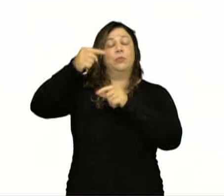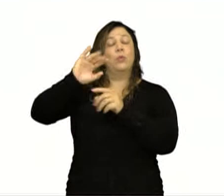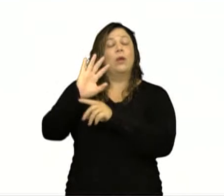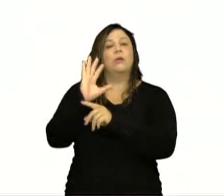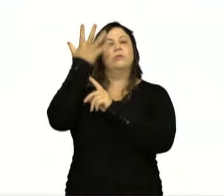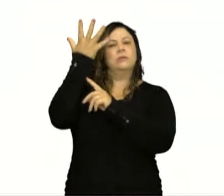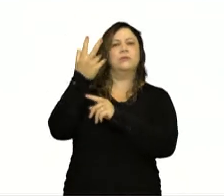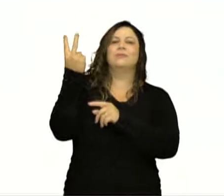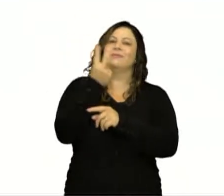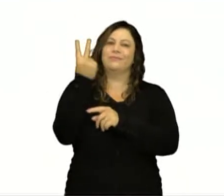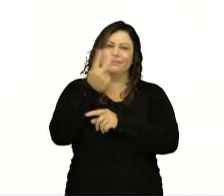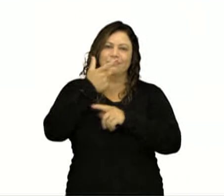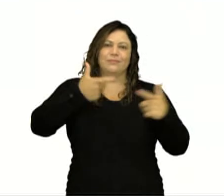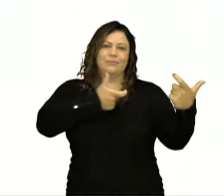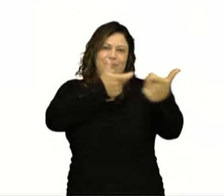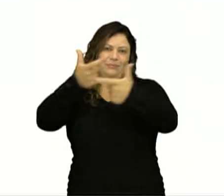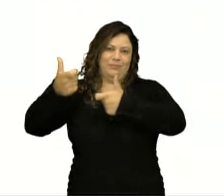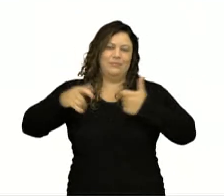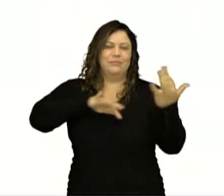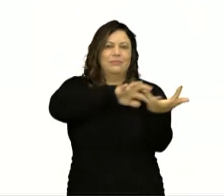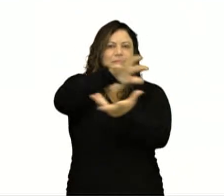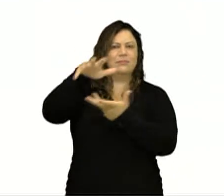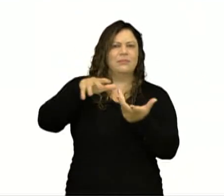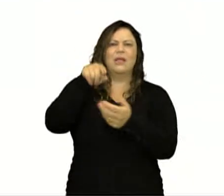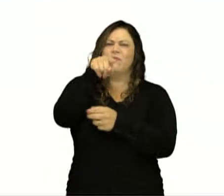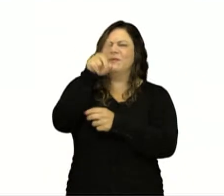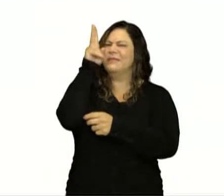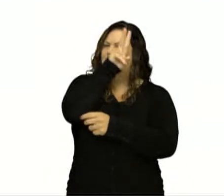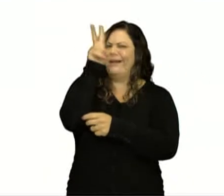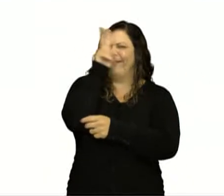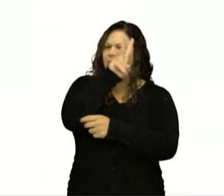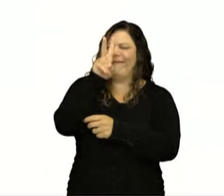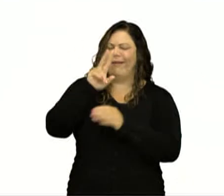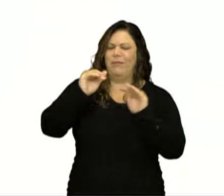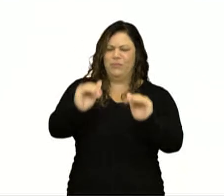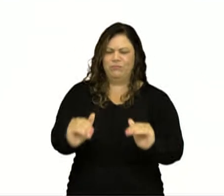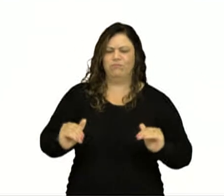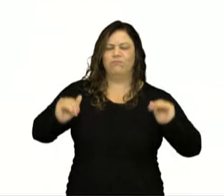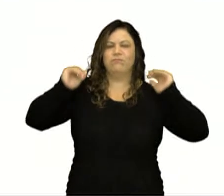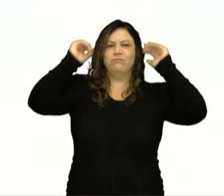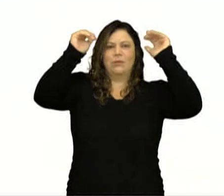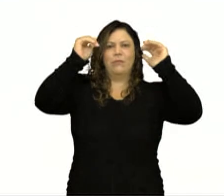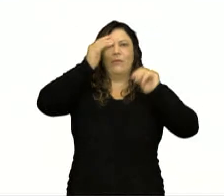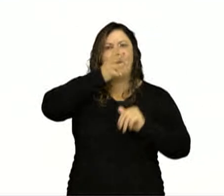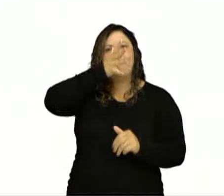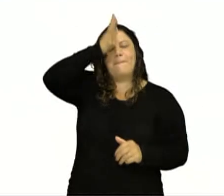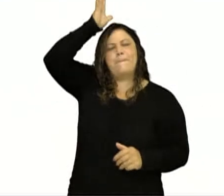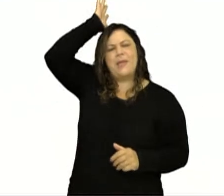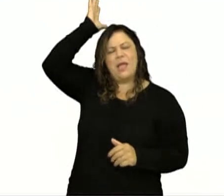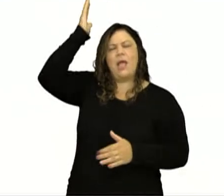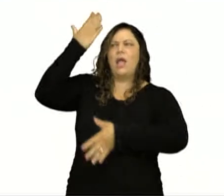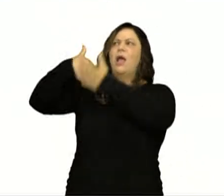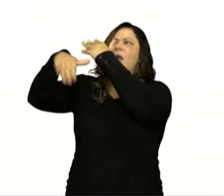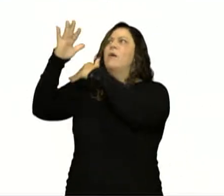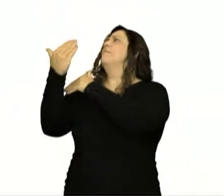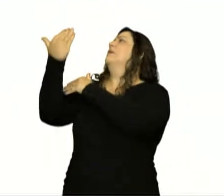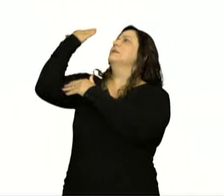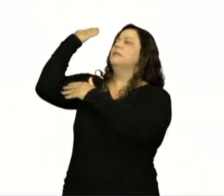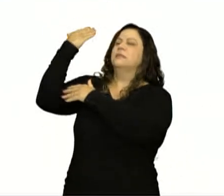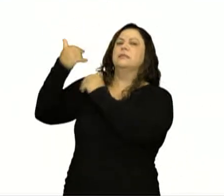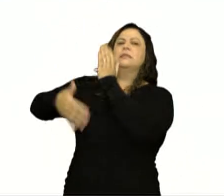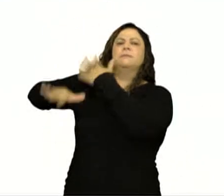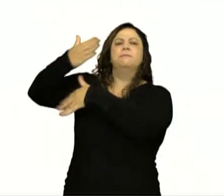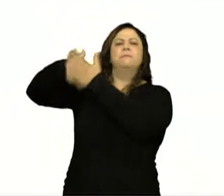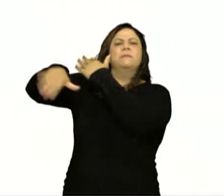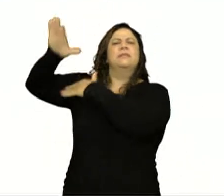Você lembra do momento da glória do Império Romano? Como será que os italianos se lembram desse seu passado glorioso? Esse passado que eles